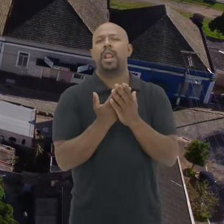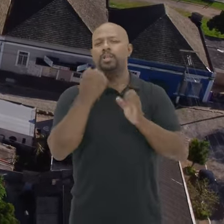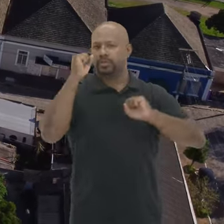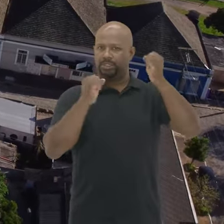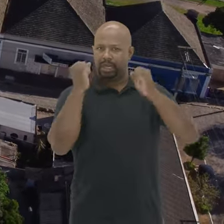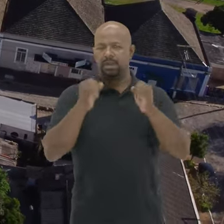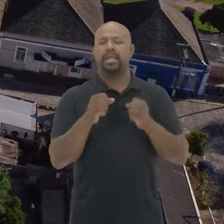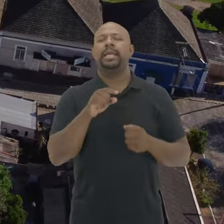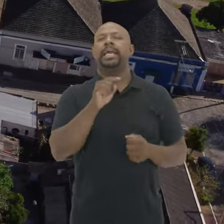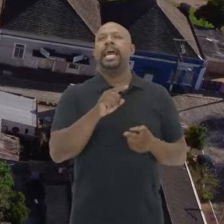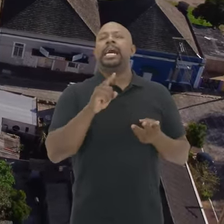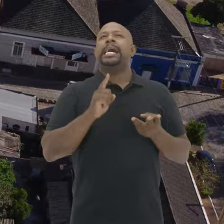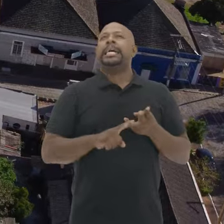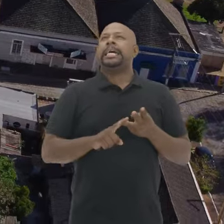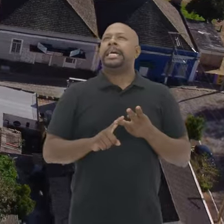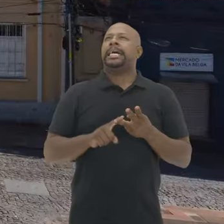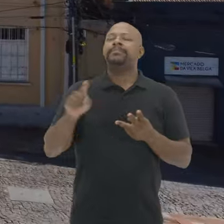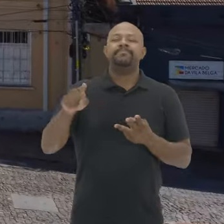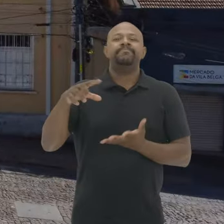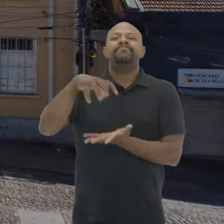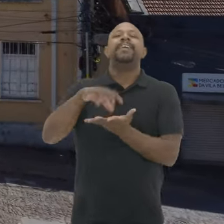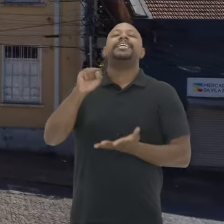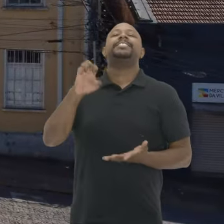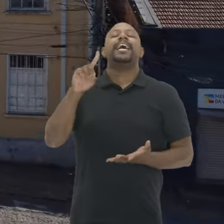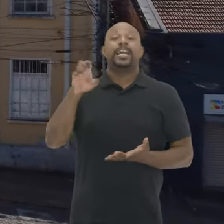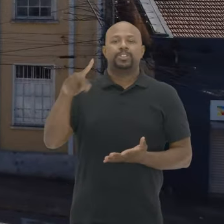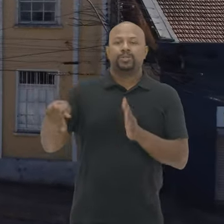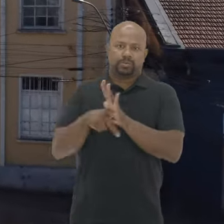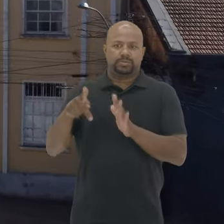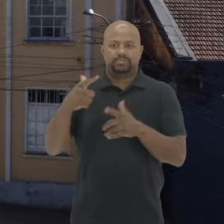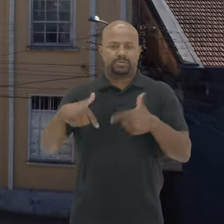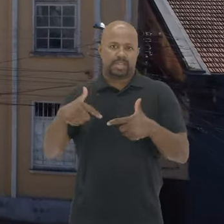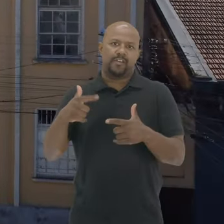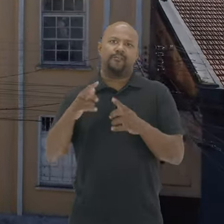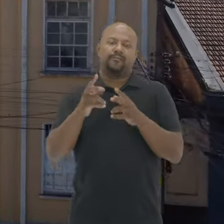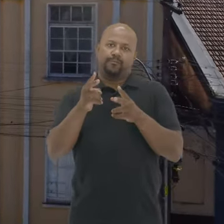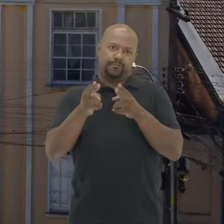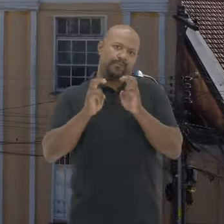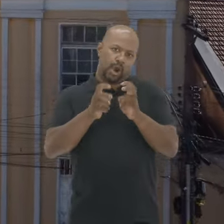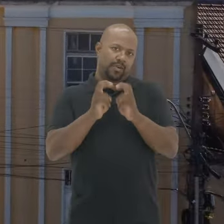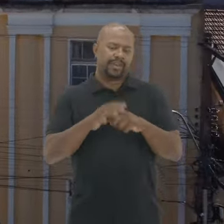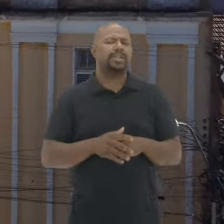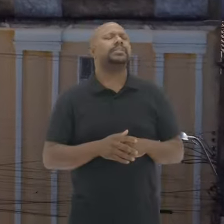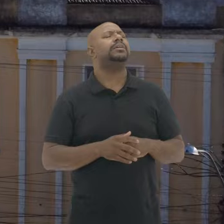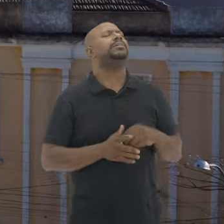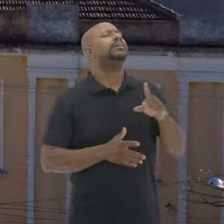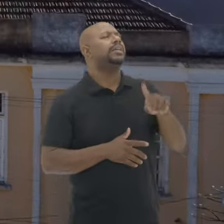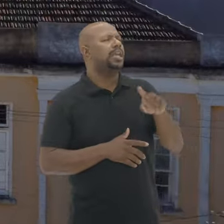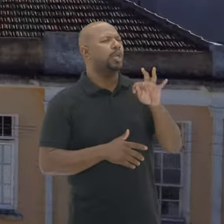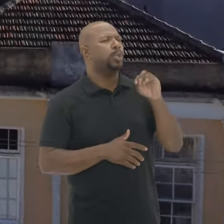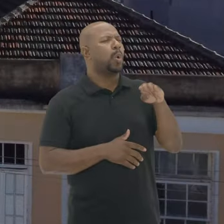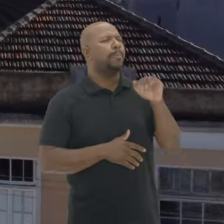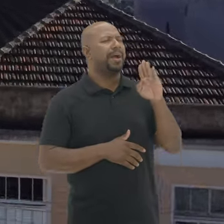industrial Ali O EMAI A sede dos ferroviários Que a gente também chama de antigo clube Dani E